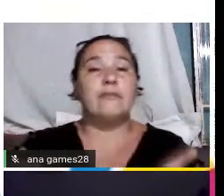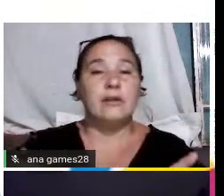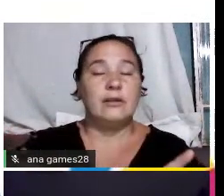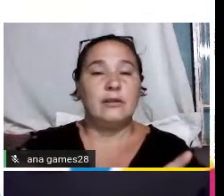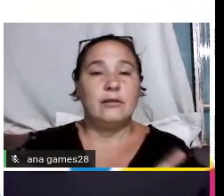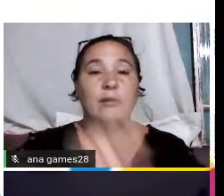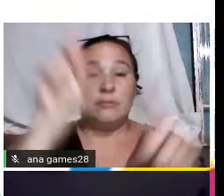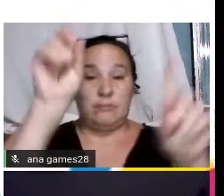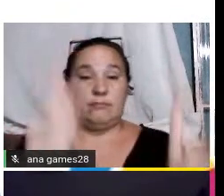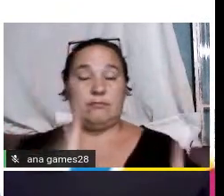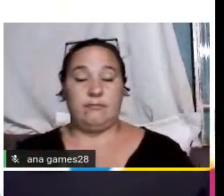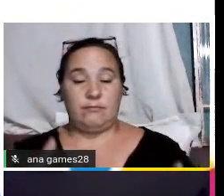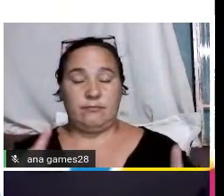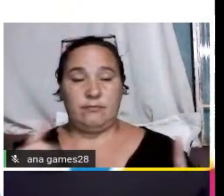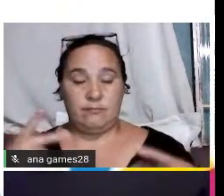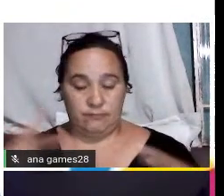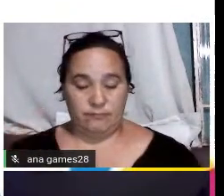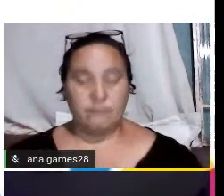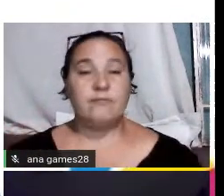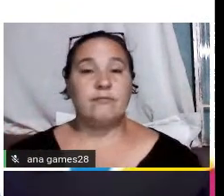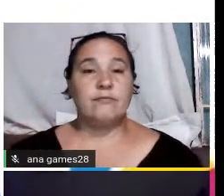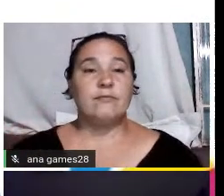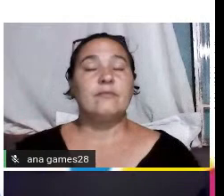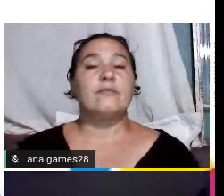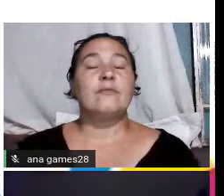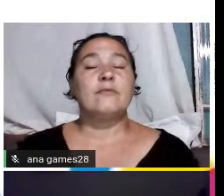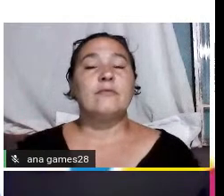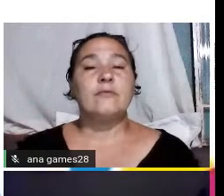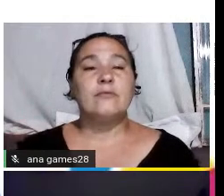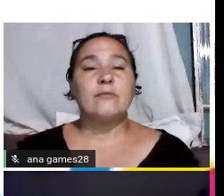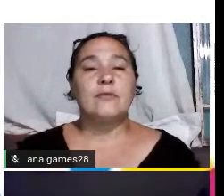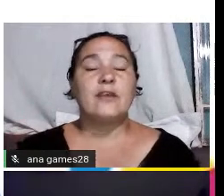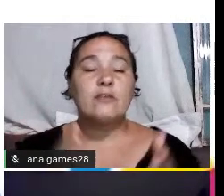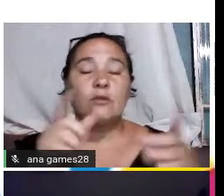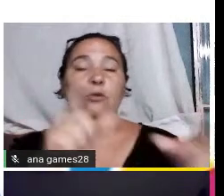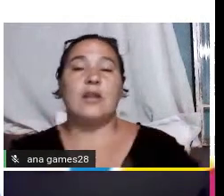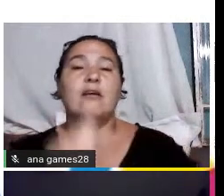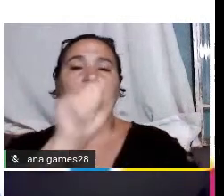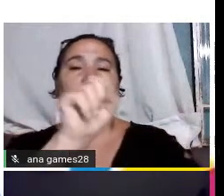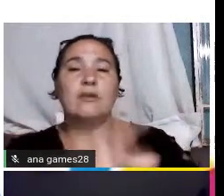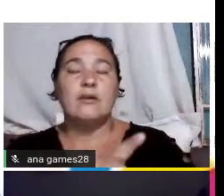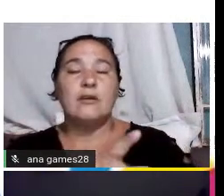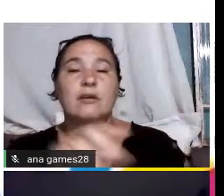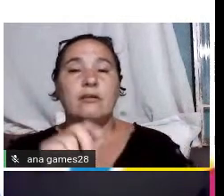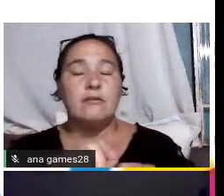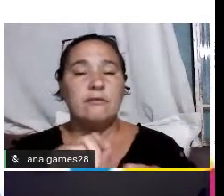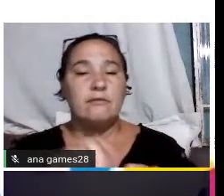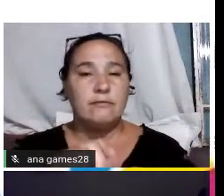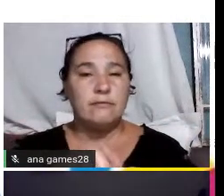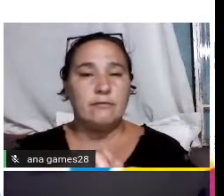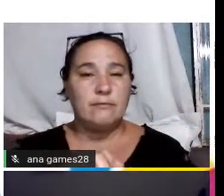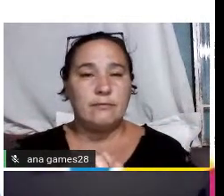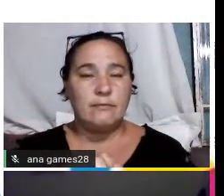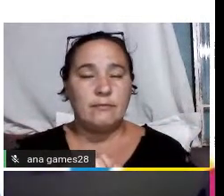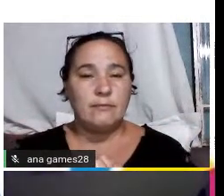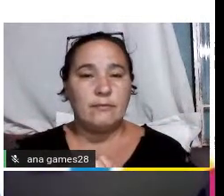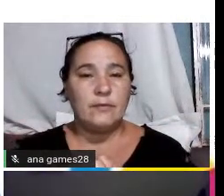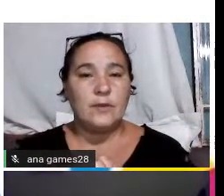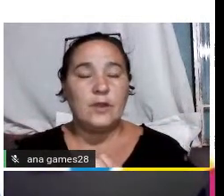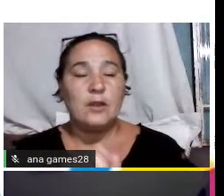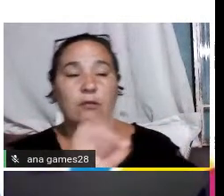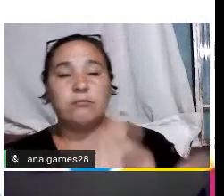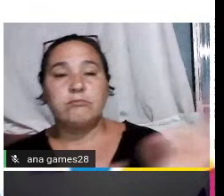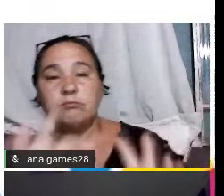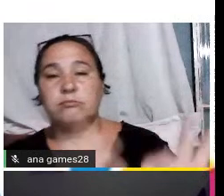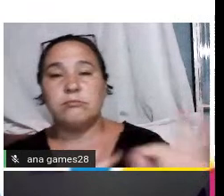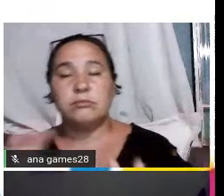deficientes físicos essa localização das vagas a gente faria por meio de coordenadas mas isso